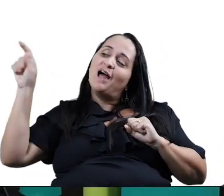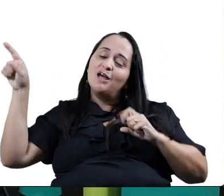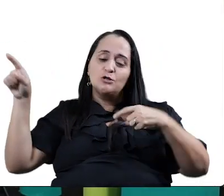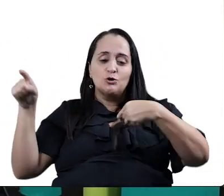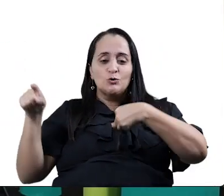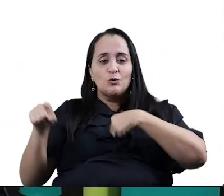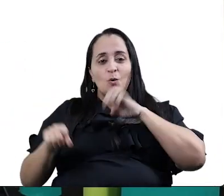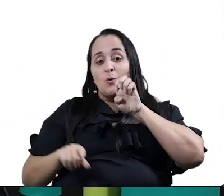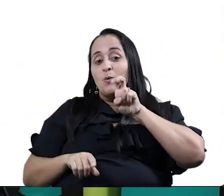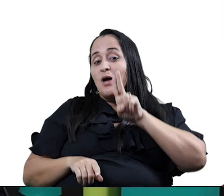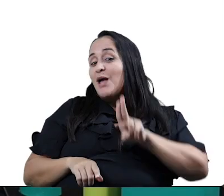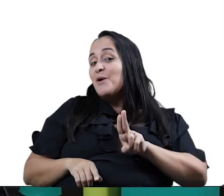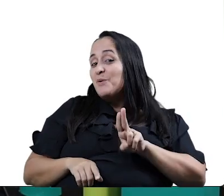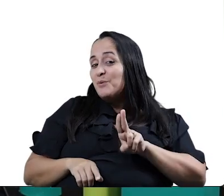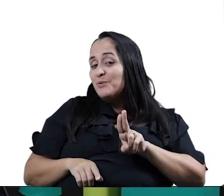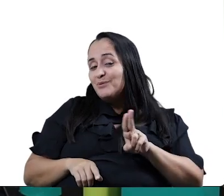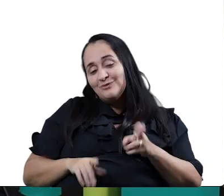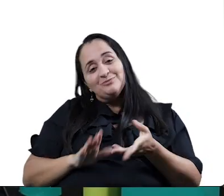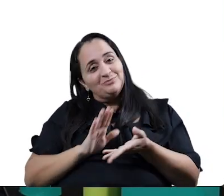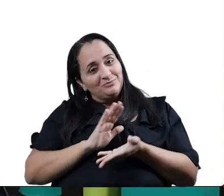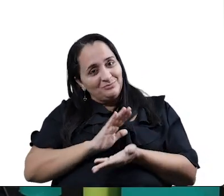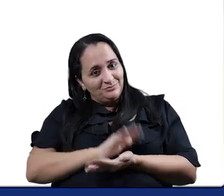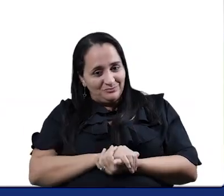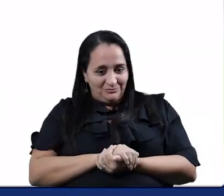lembrou? Vamos mais uma?